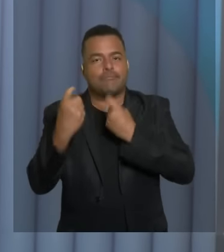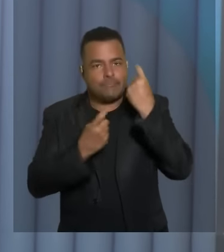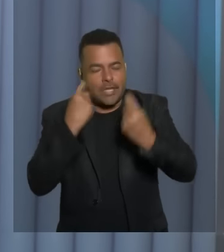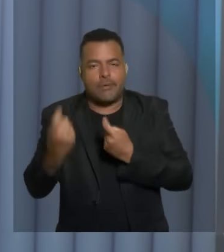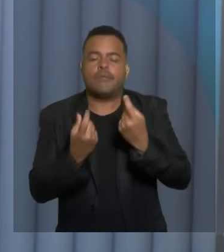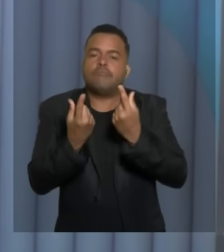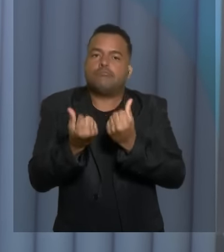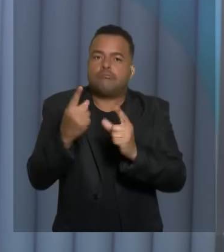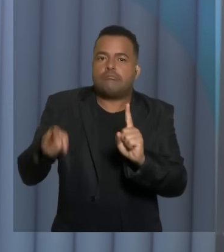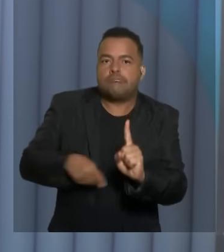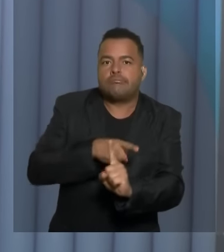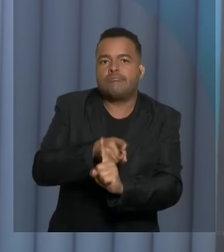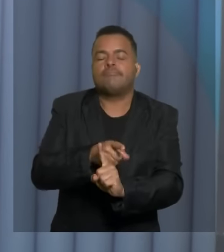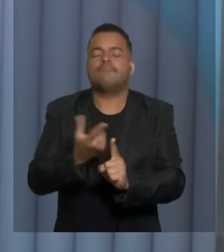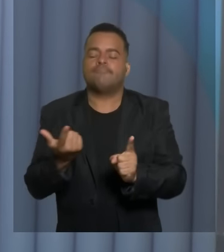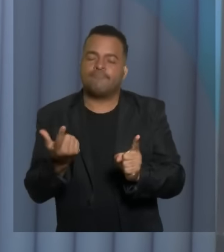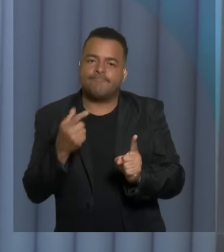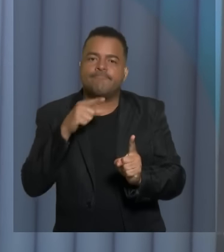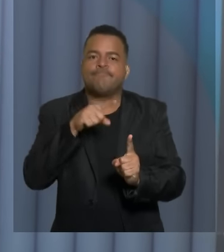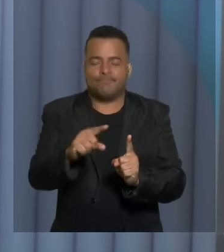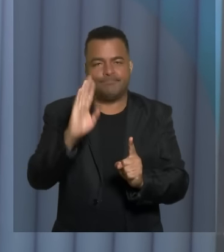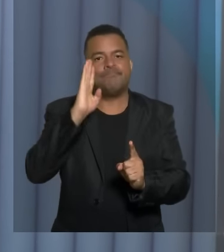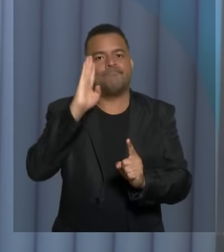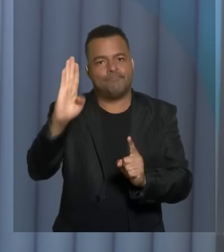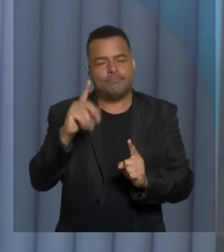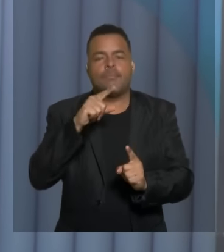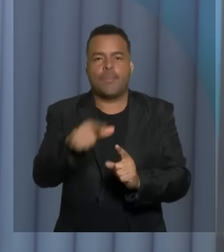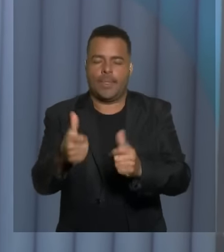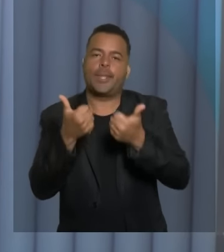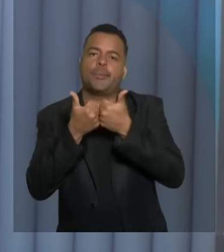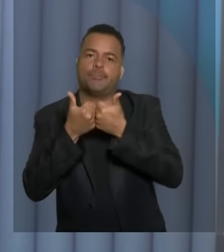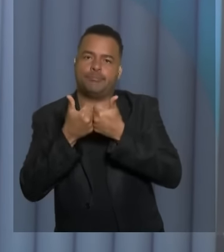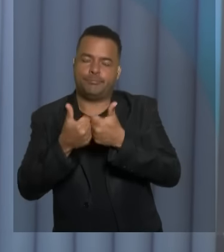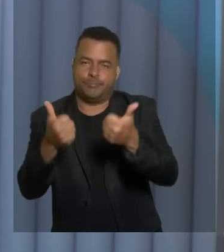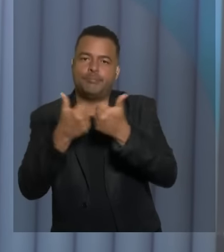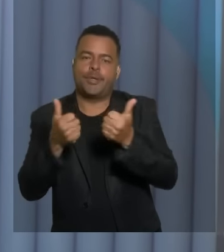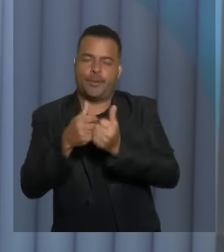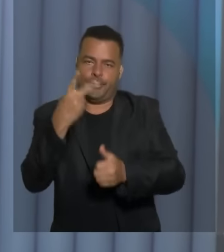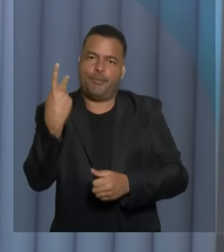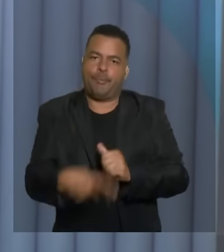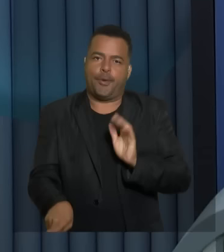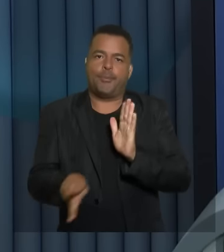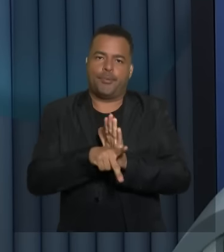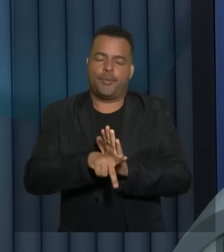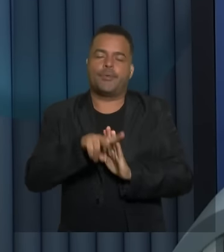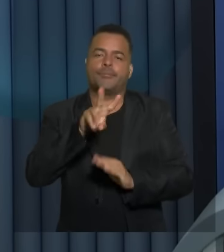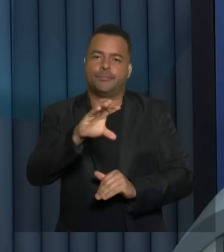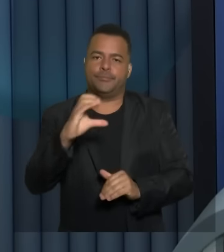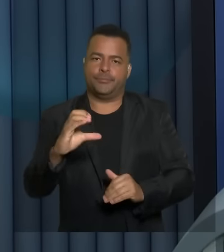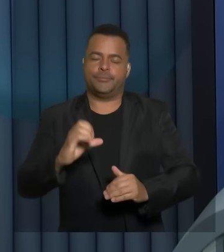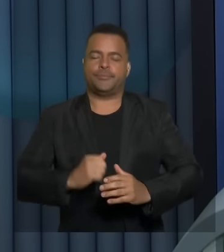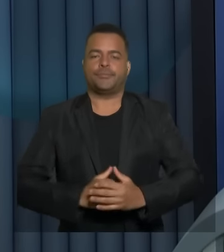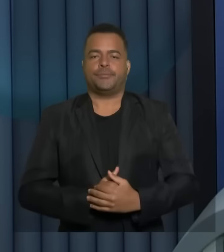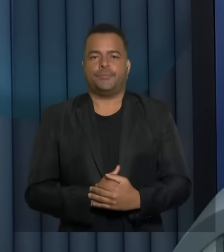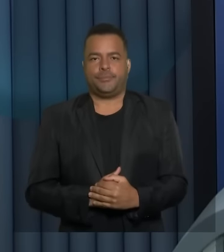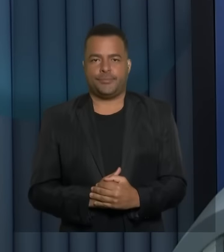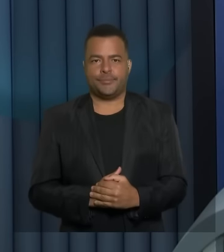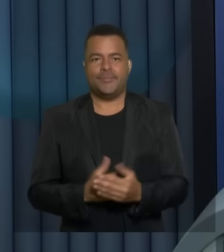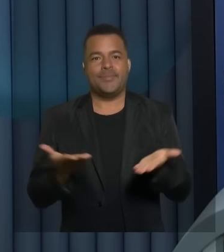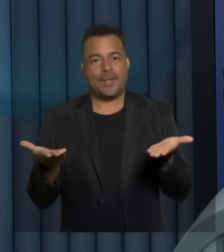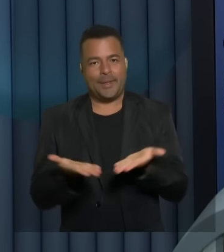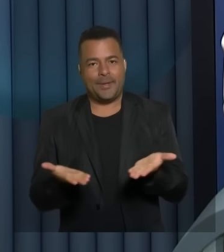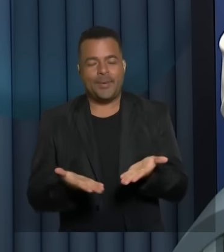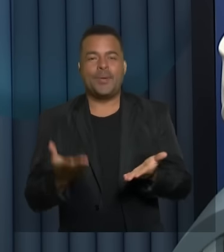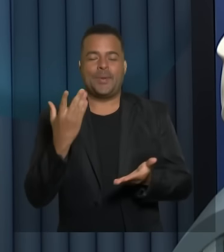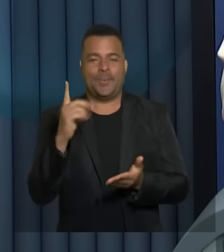irregularidade cometida neste caso do transporte público e Vitória da Conquista. Agora, o próximo candidato a